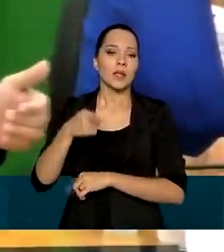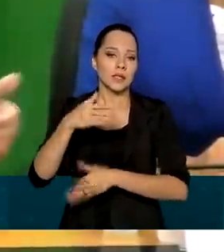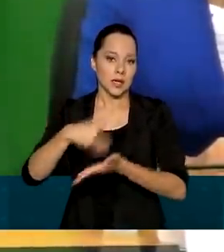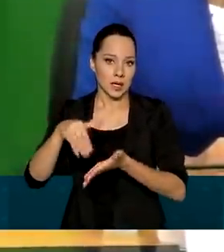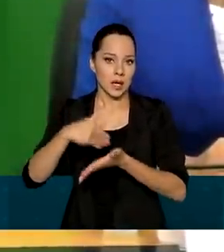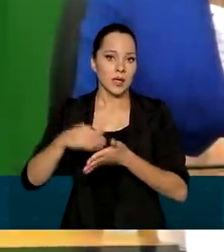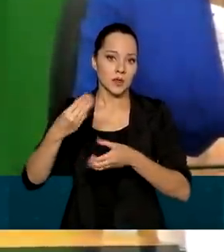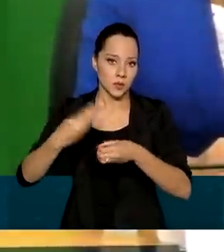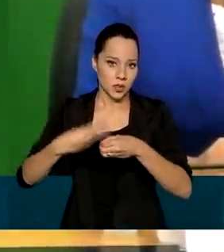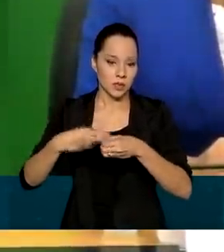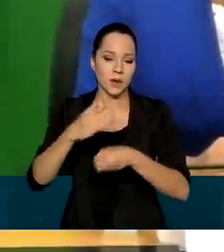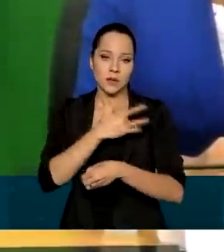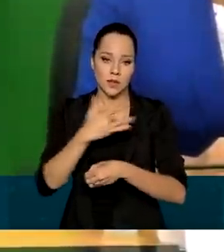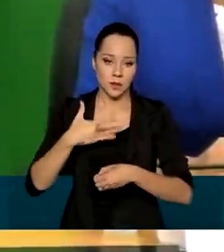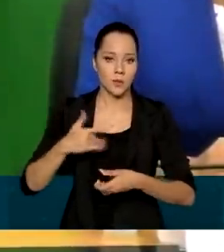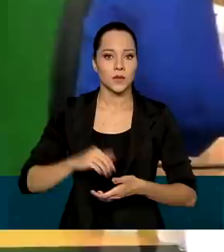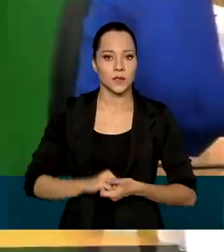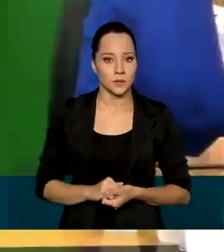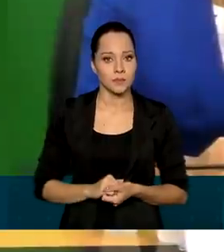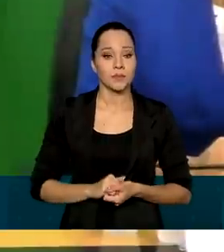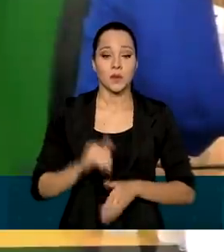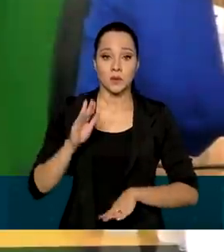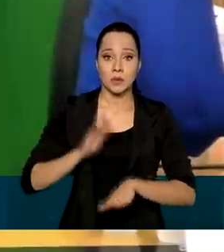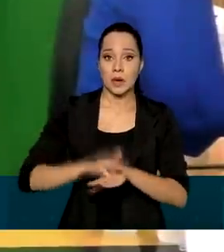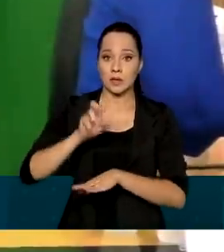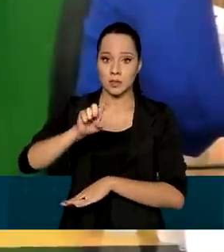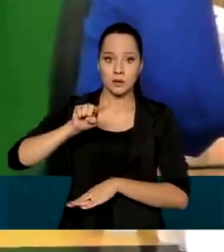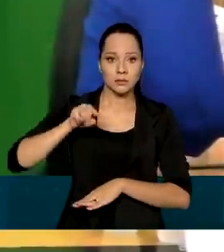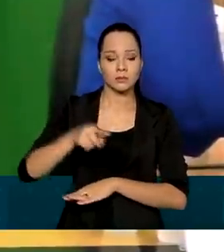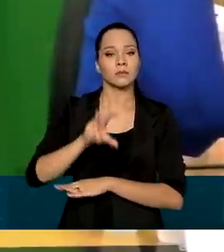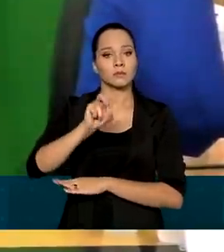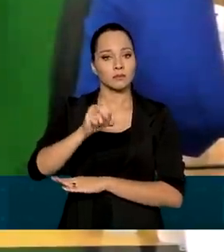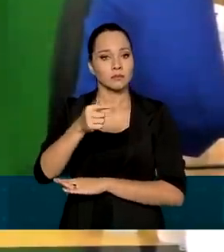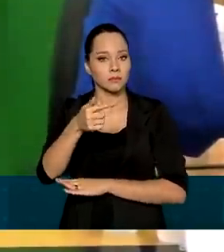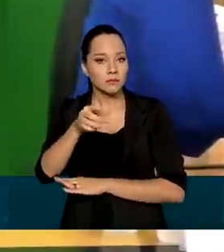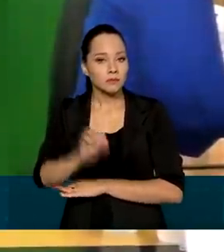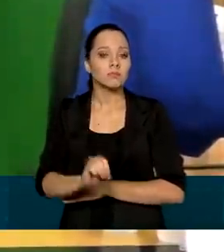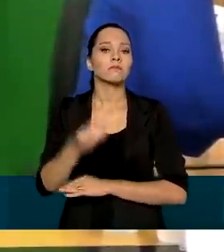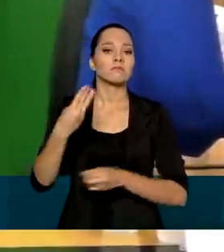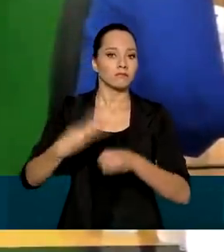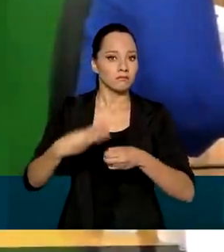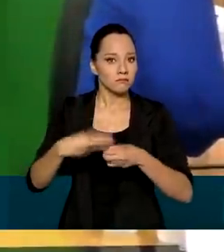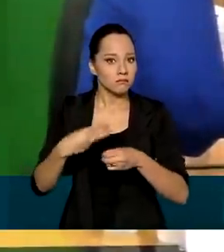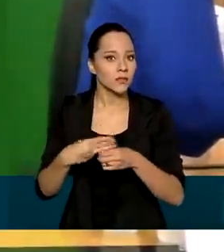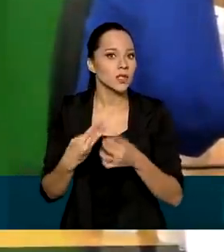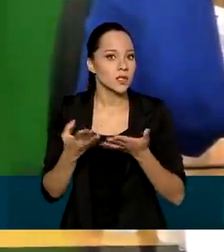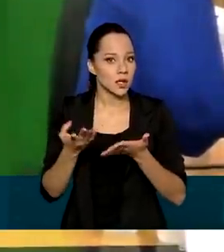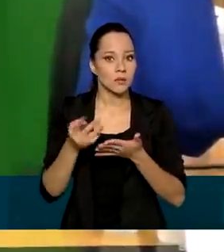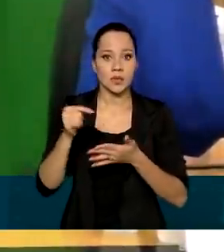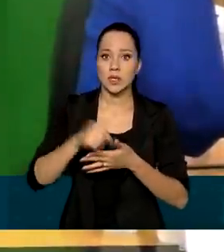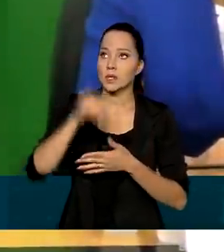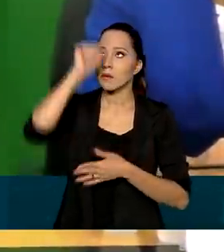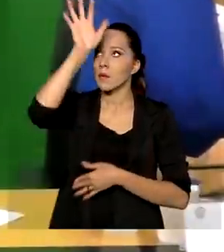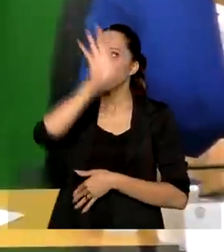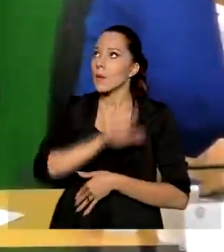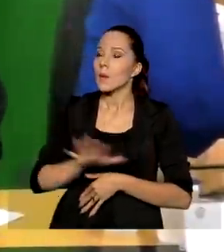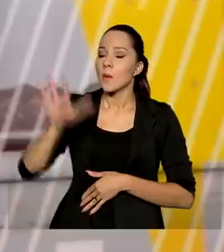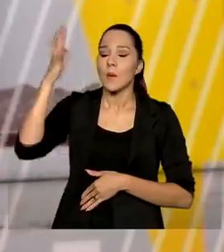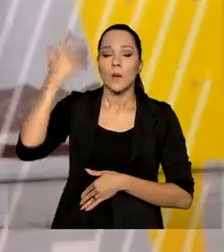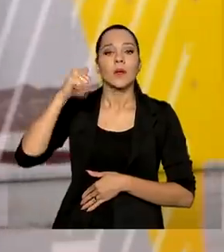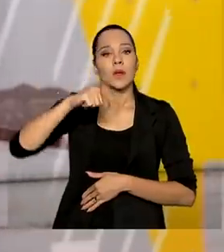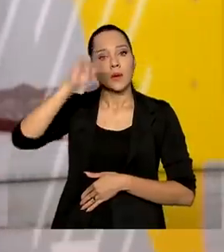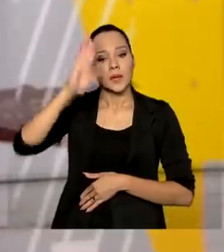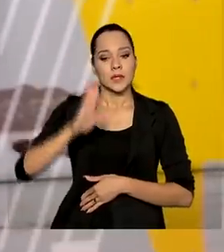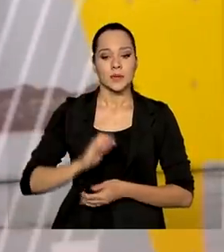Secretarias Municipais de Saúde, dos mais de 5.570 municípios dessa imensa nação que é o Brasil.